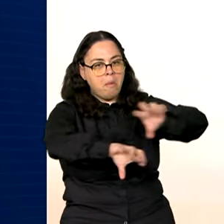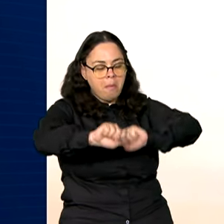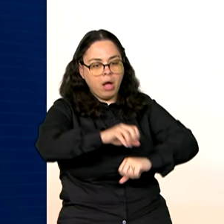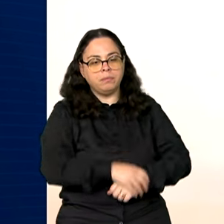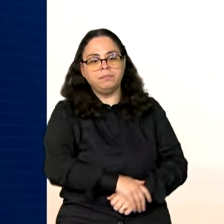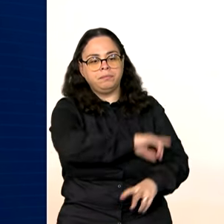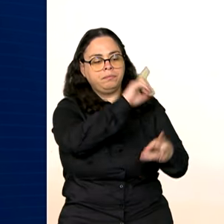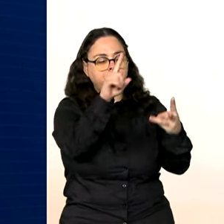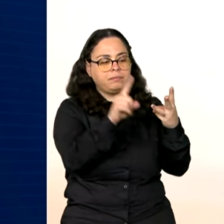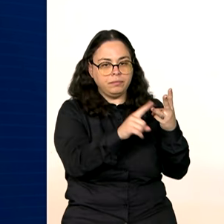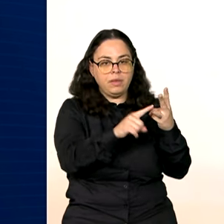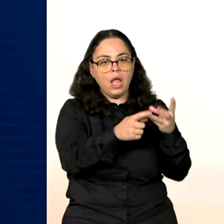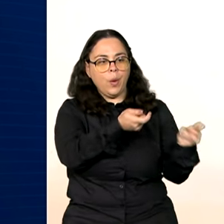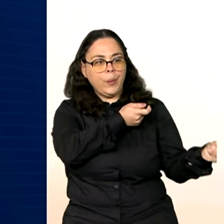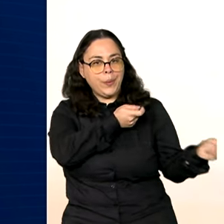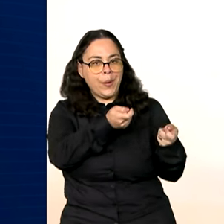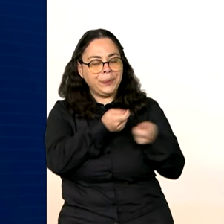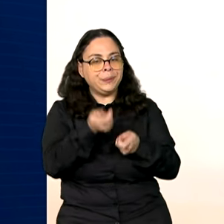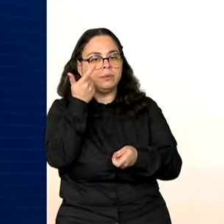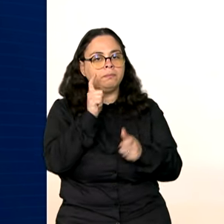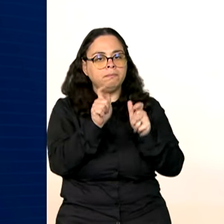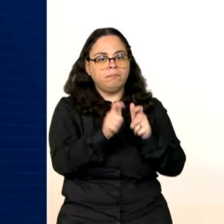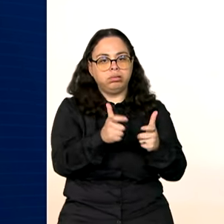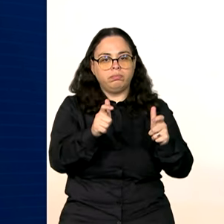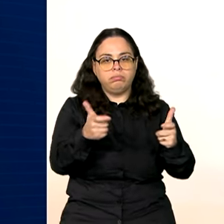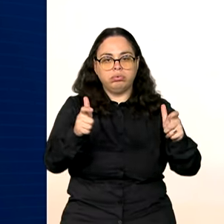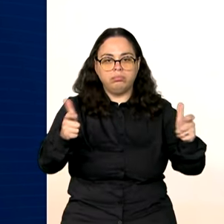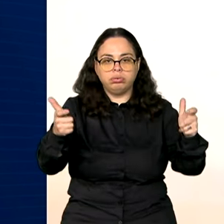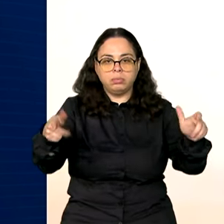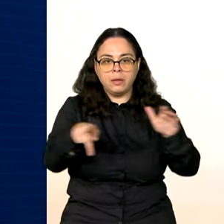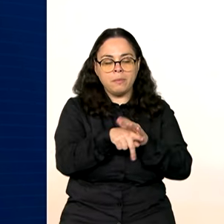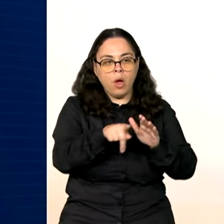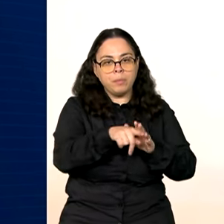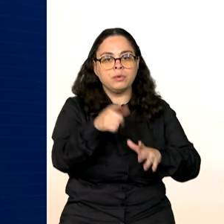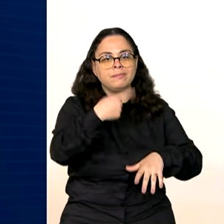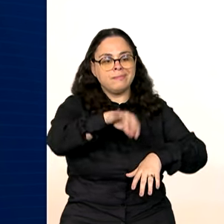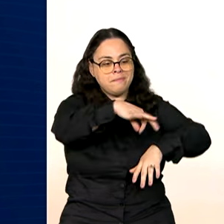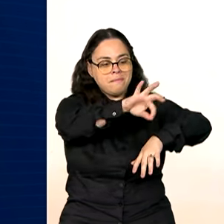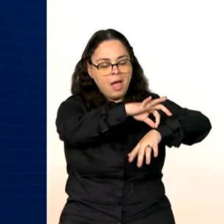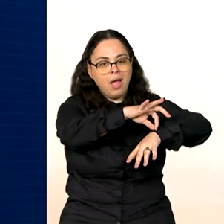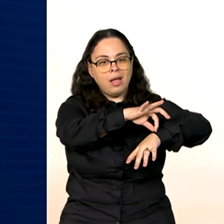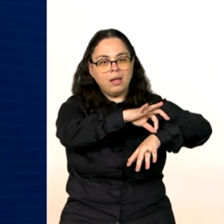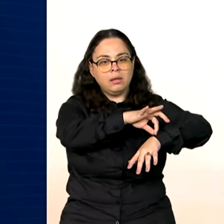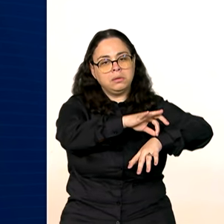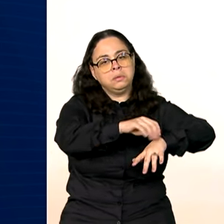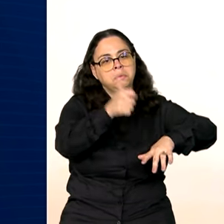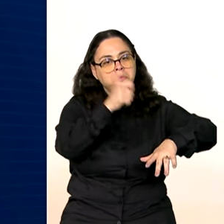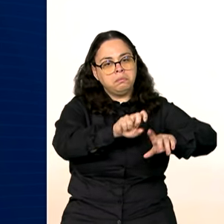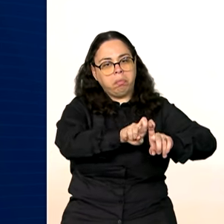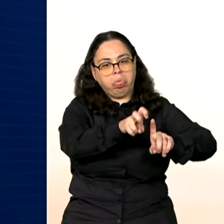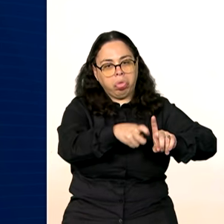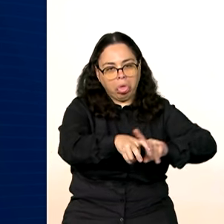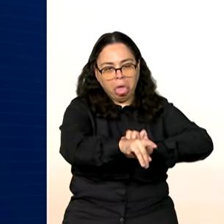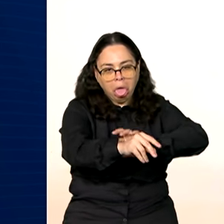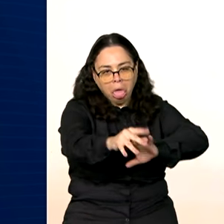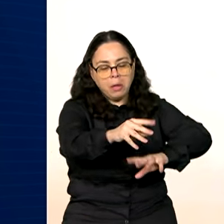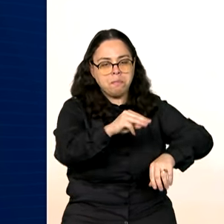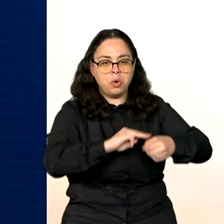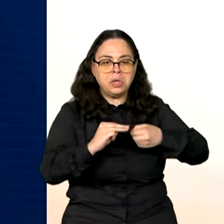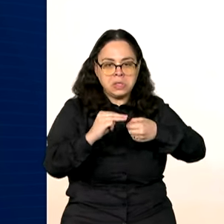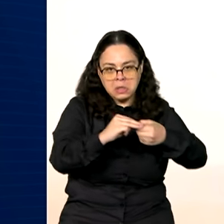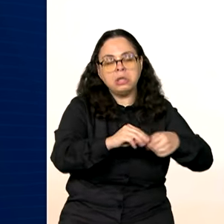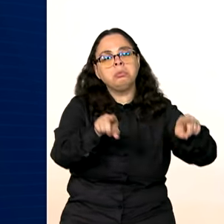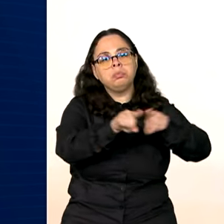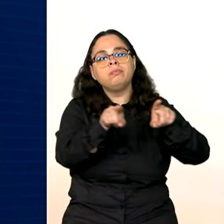Controle vetorial para expandir a implementação de armadilhas para mosquitos fêmeas em municípios mais vulneráveis e